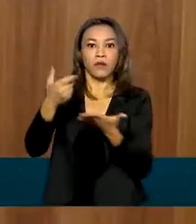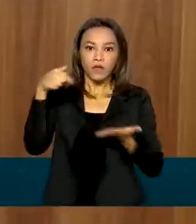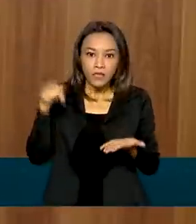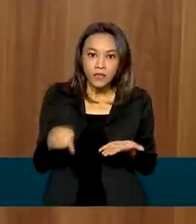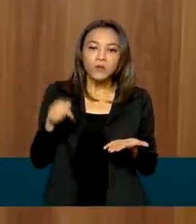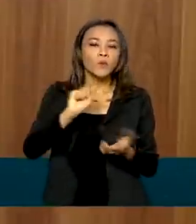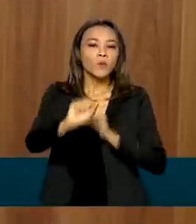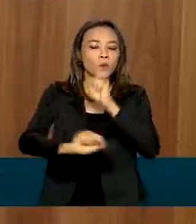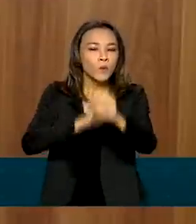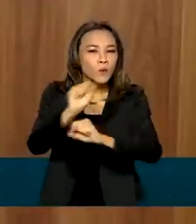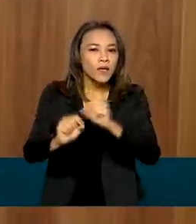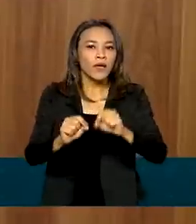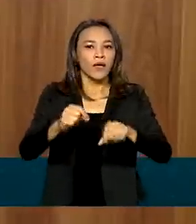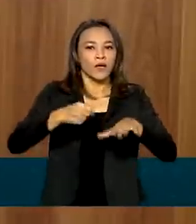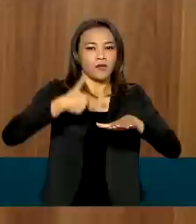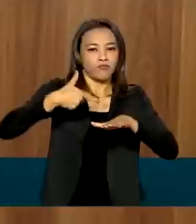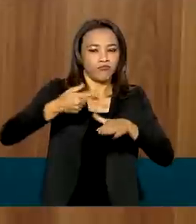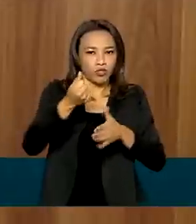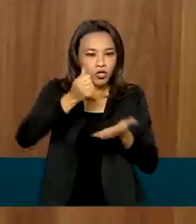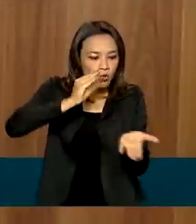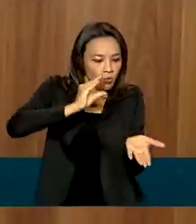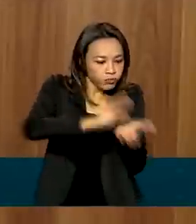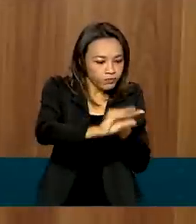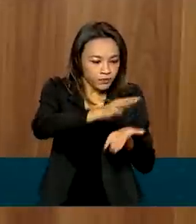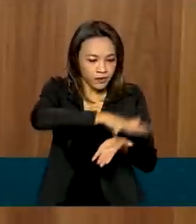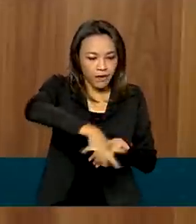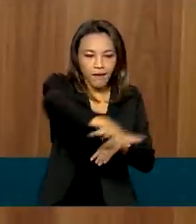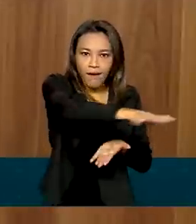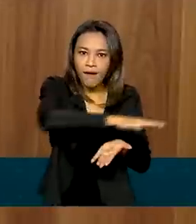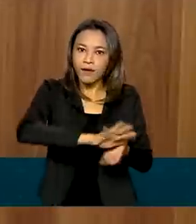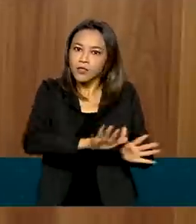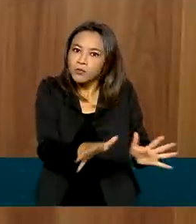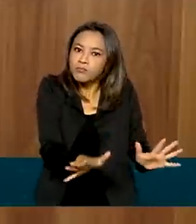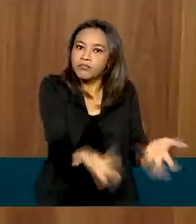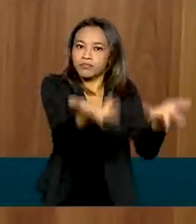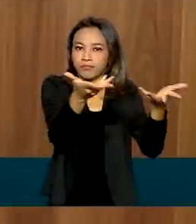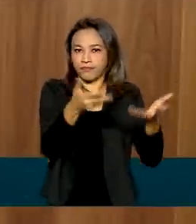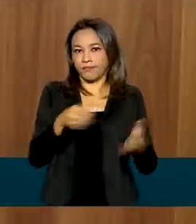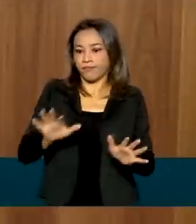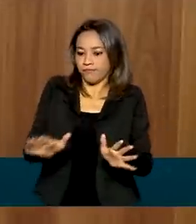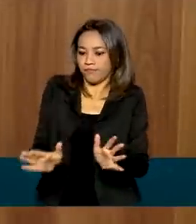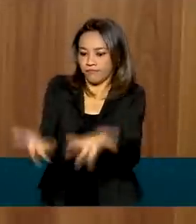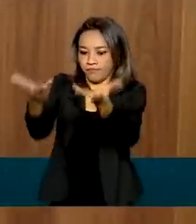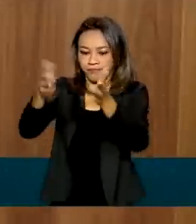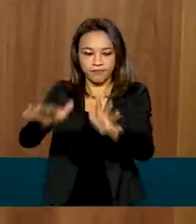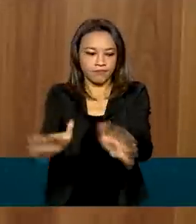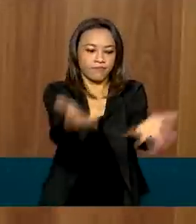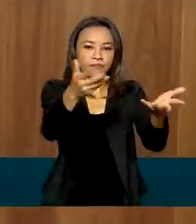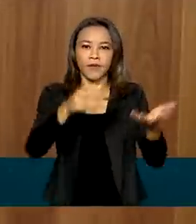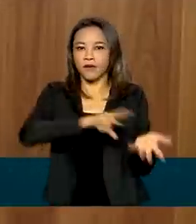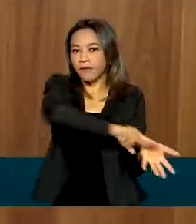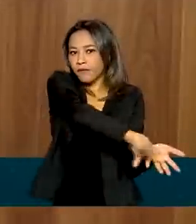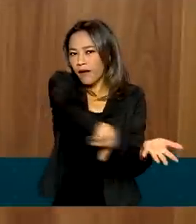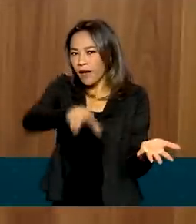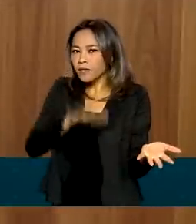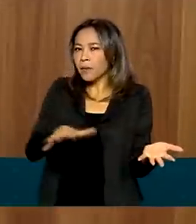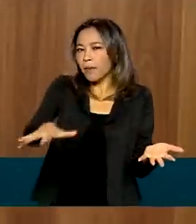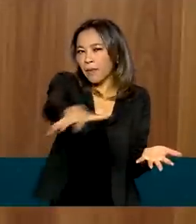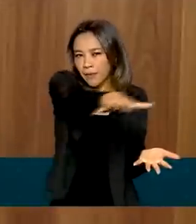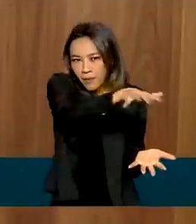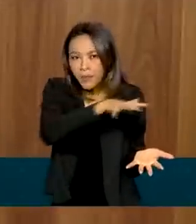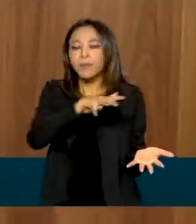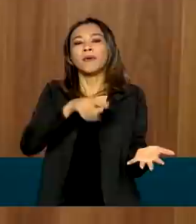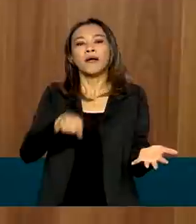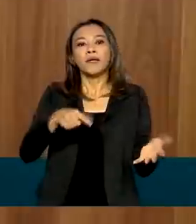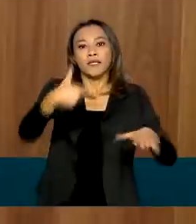plataforma, investimento em outras atividades decorrente do próprio processo de produção dessas